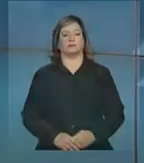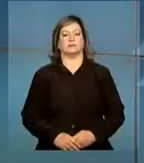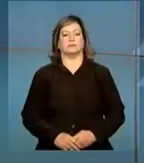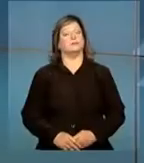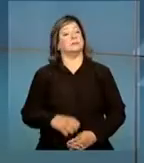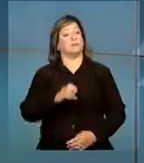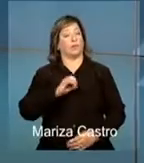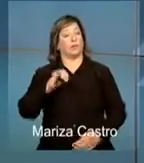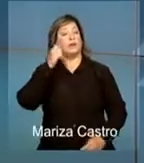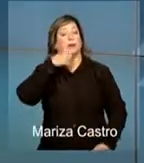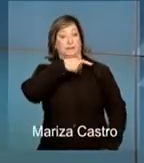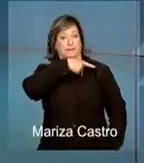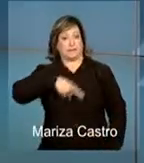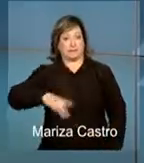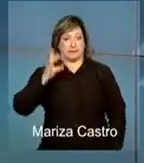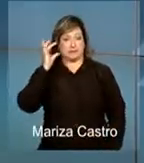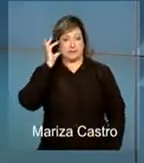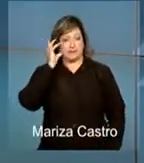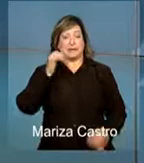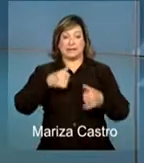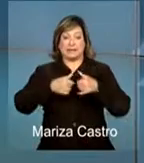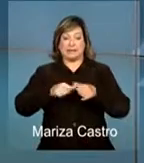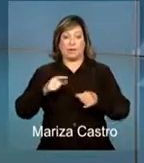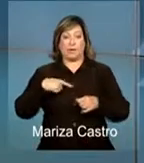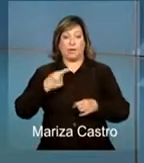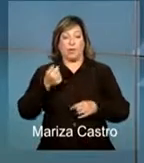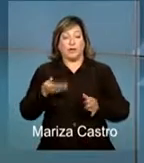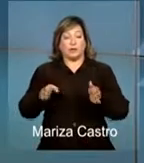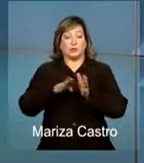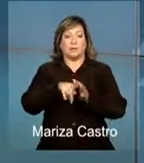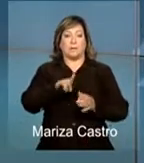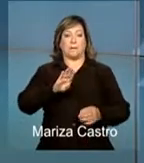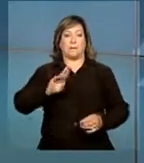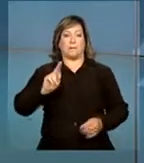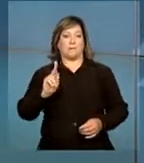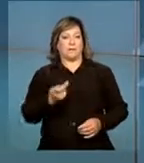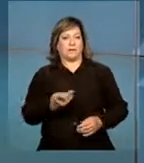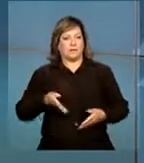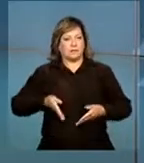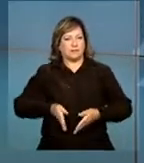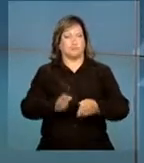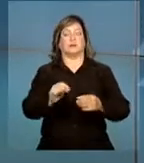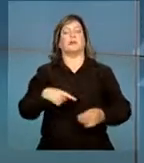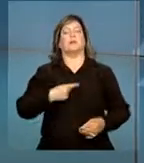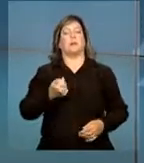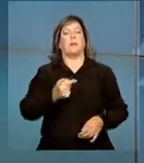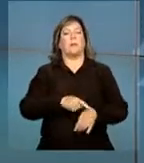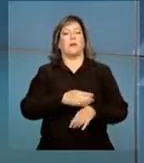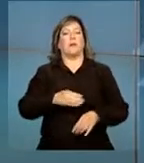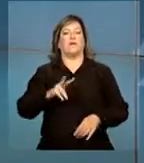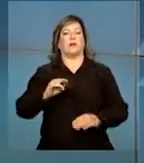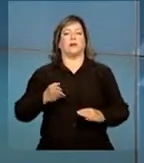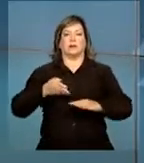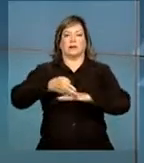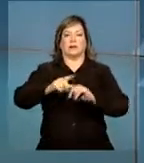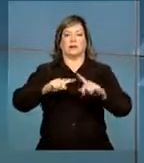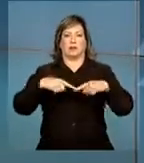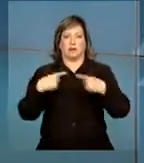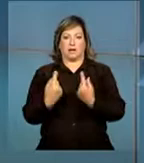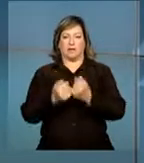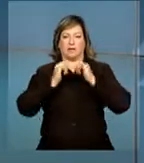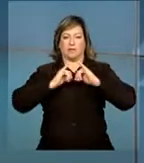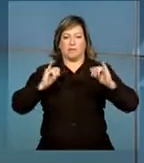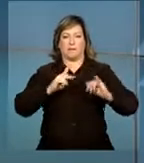Olá, a presidenta Dilma Rousseff está a caminho de Belo Horizonte. Daqui a pouco ela participa do anúncio de investimentos em